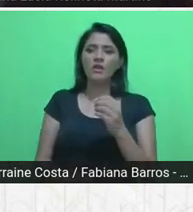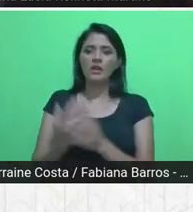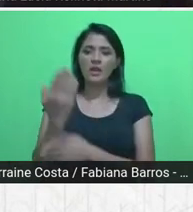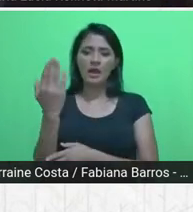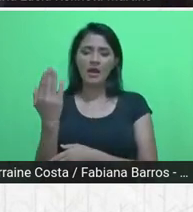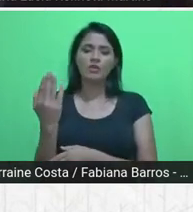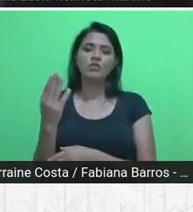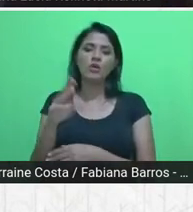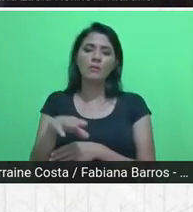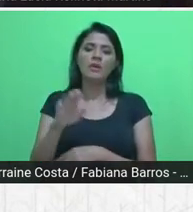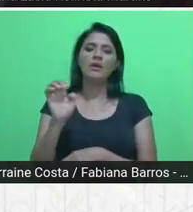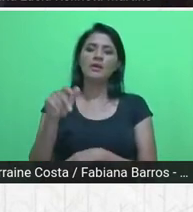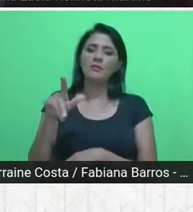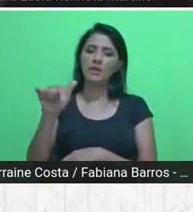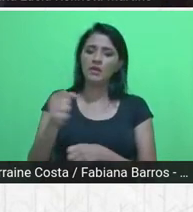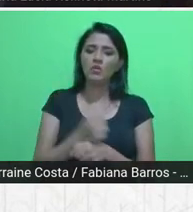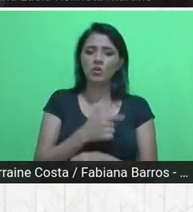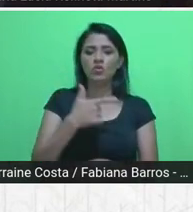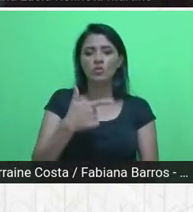1997,